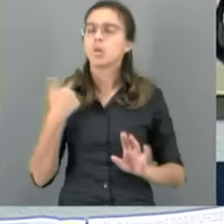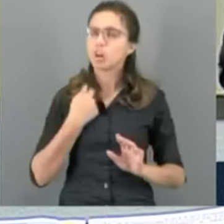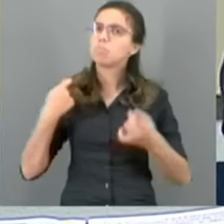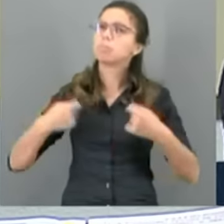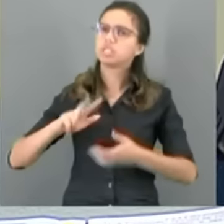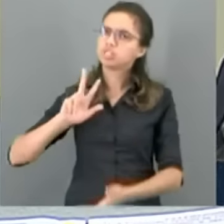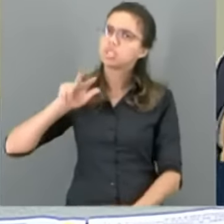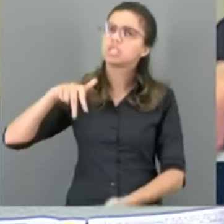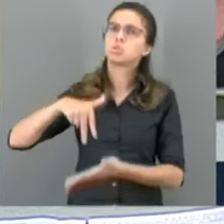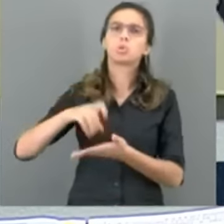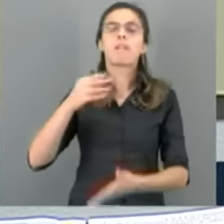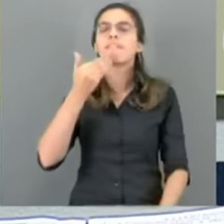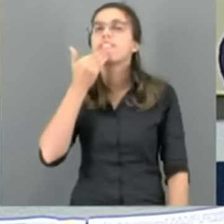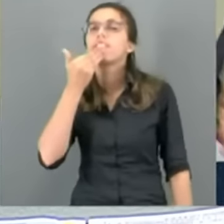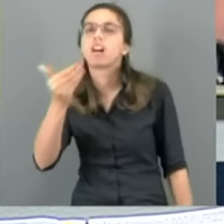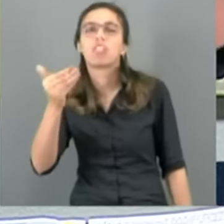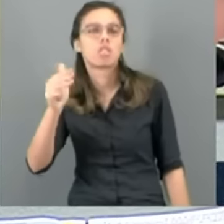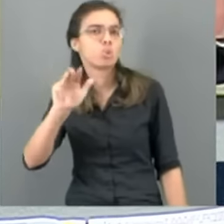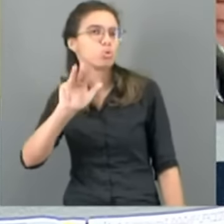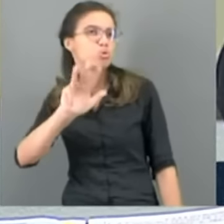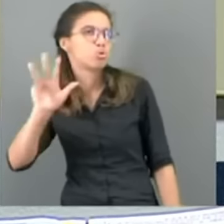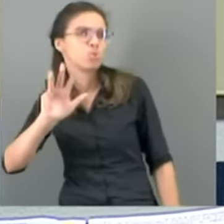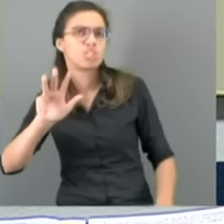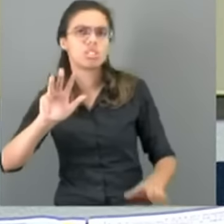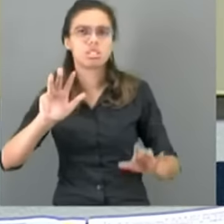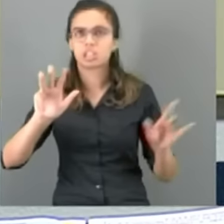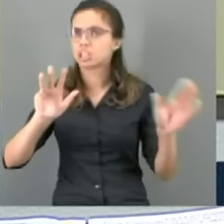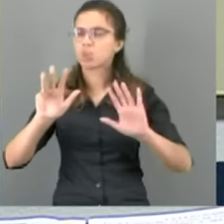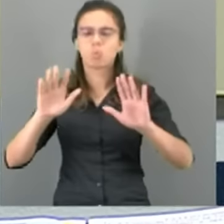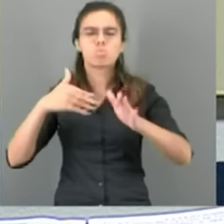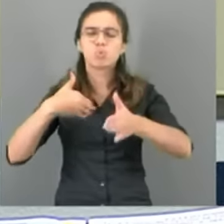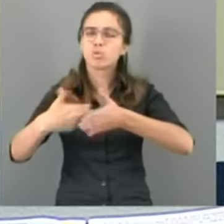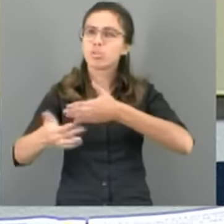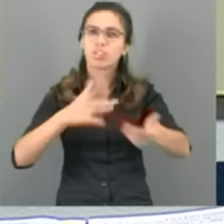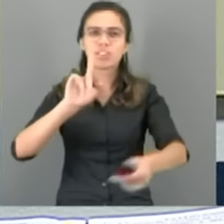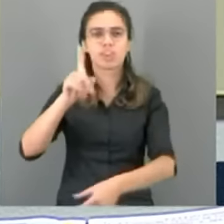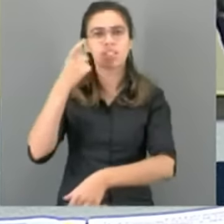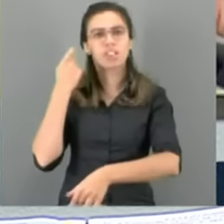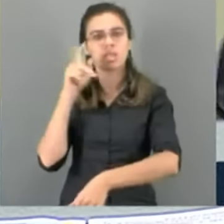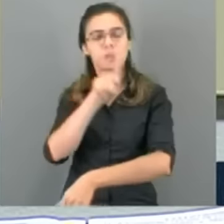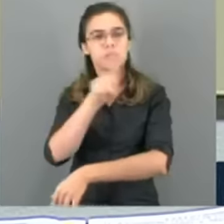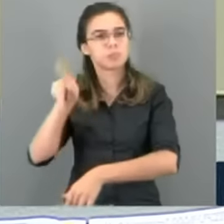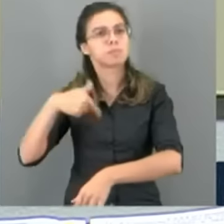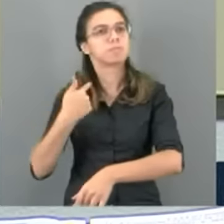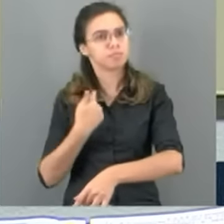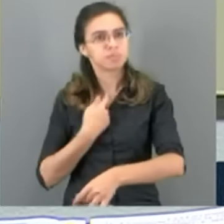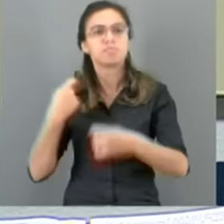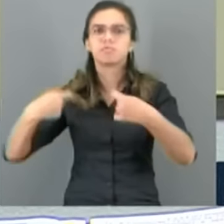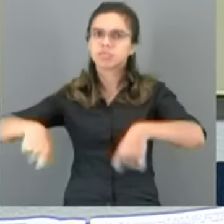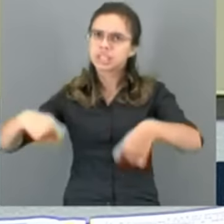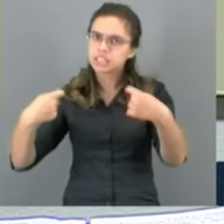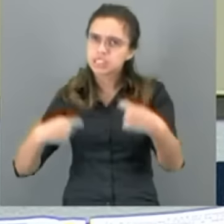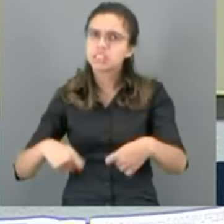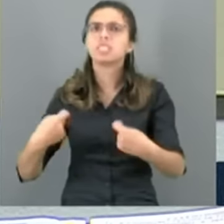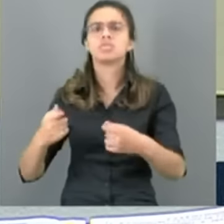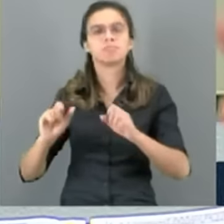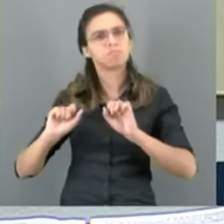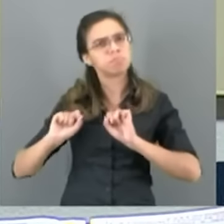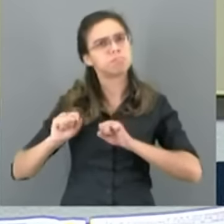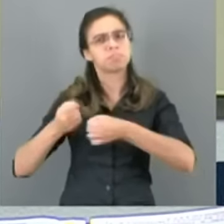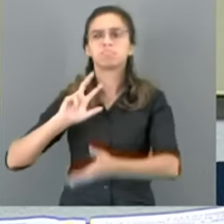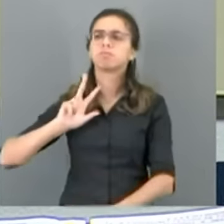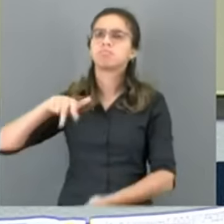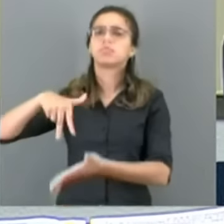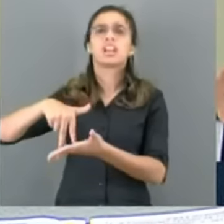Não é só a favor do Lula, não, é a favor de qualquer outro ex-presidente que também se sinta com o direito de... É um